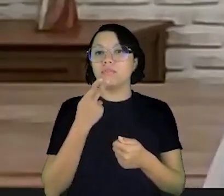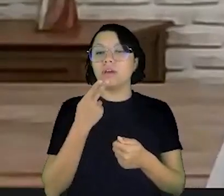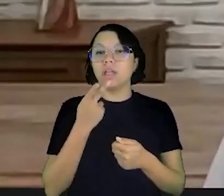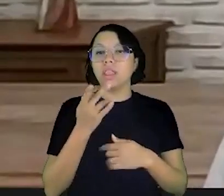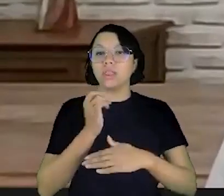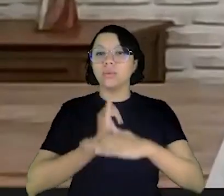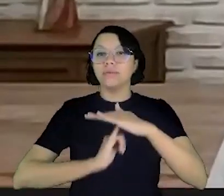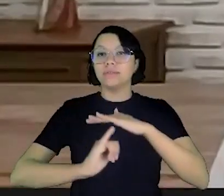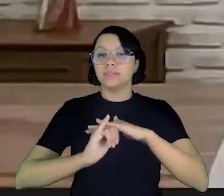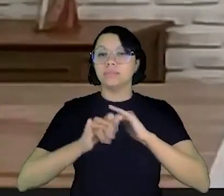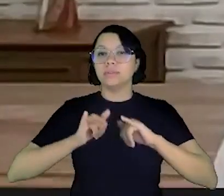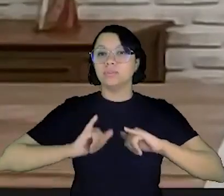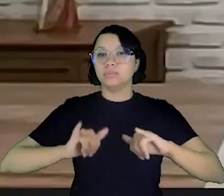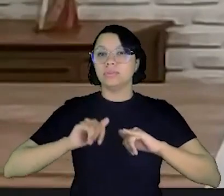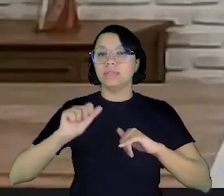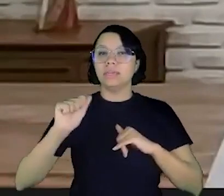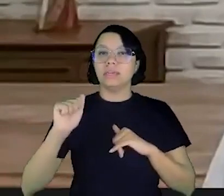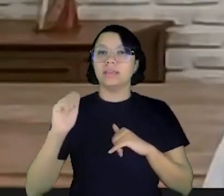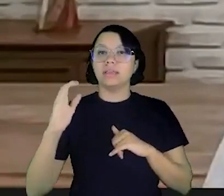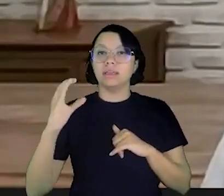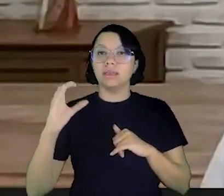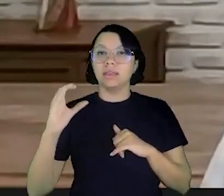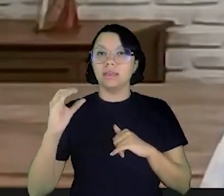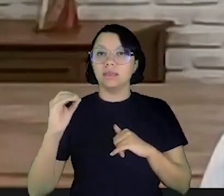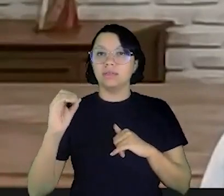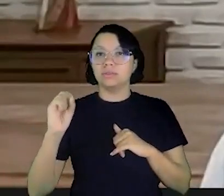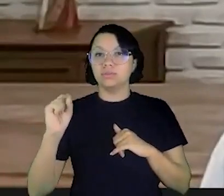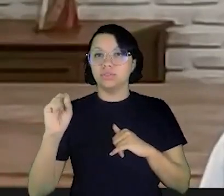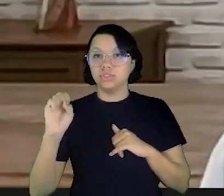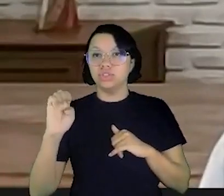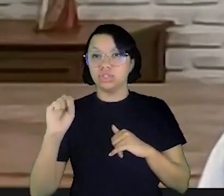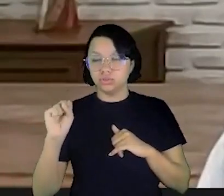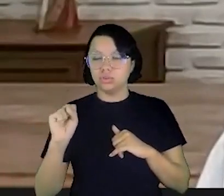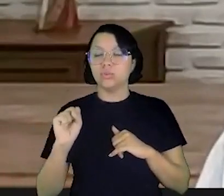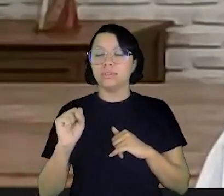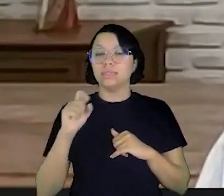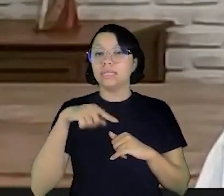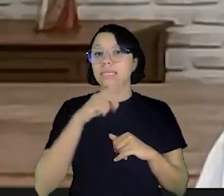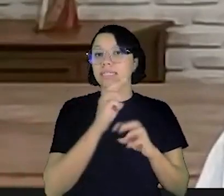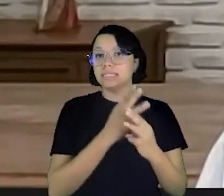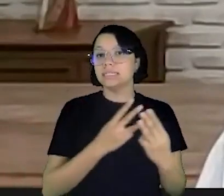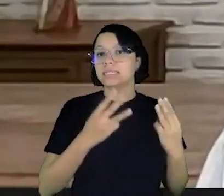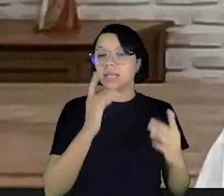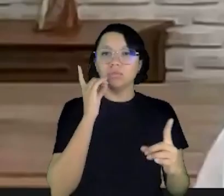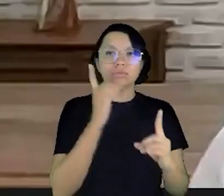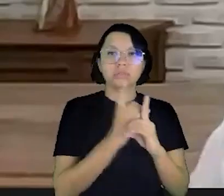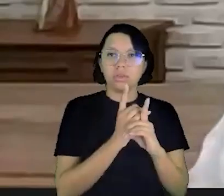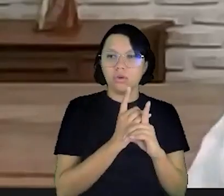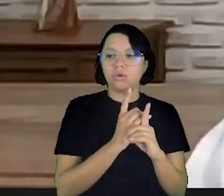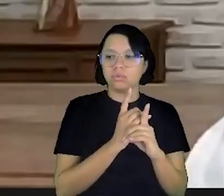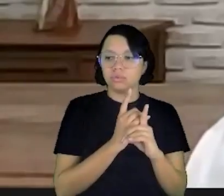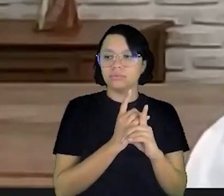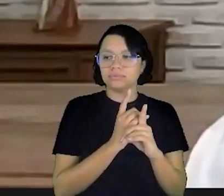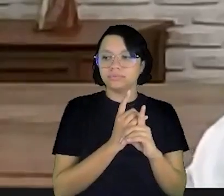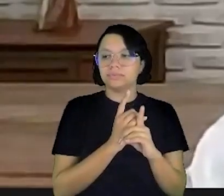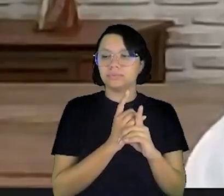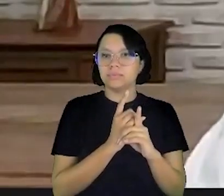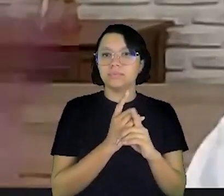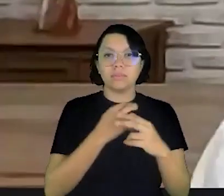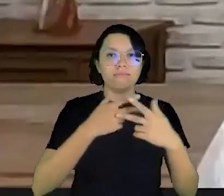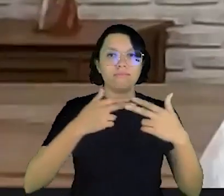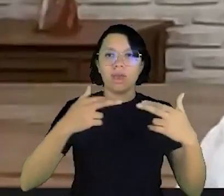dos investimentos no mercado de ações então ali dentro do vidaedinheiro.gov.br você vai encontrar